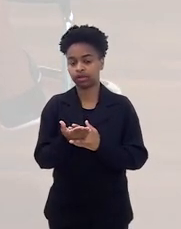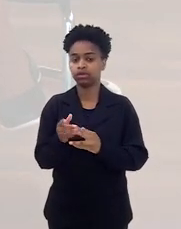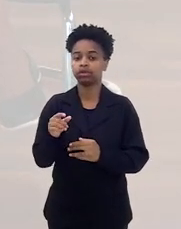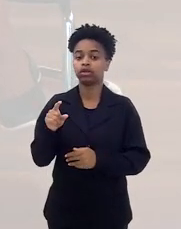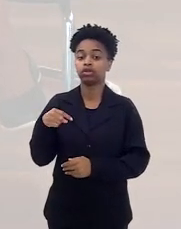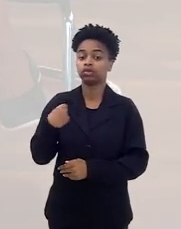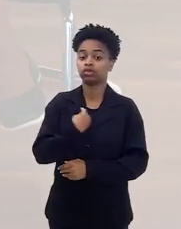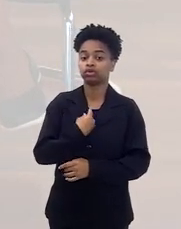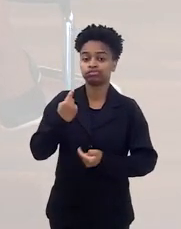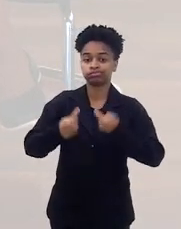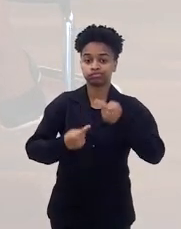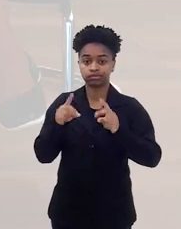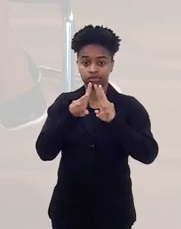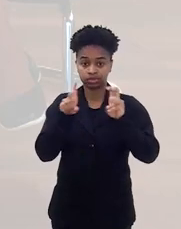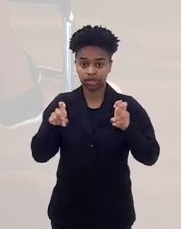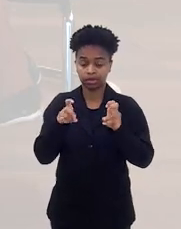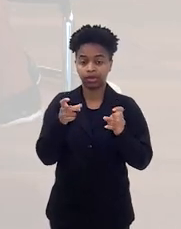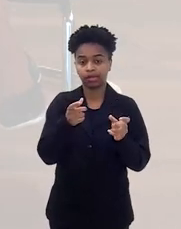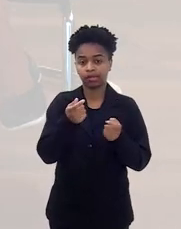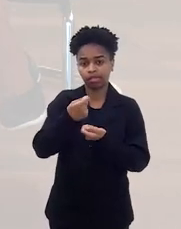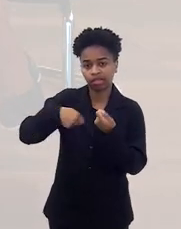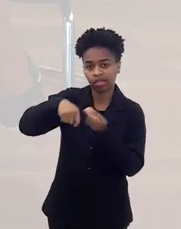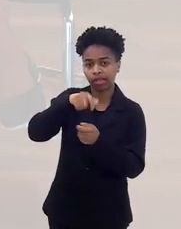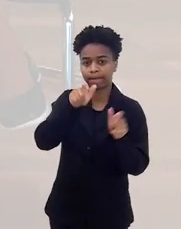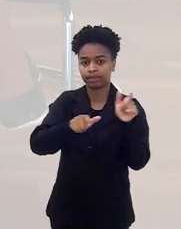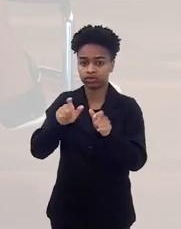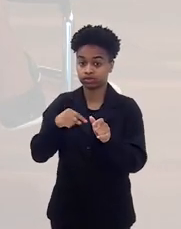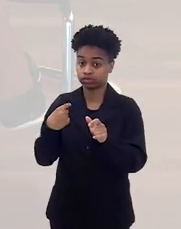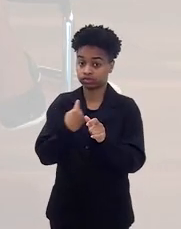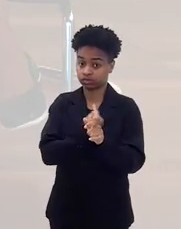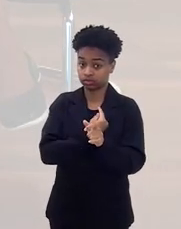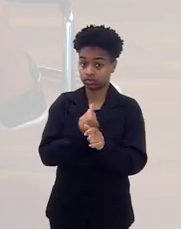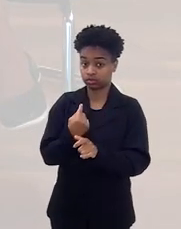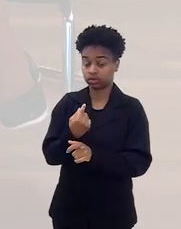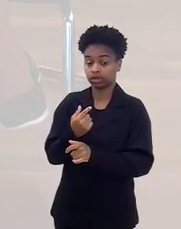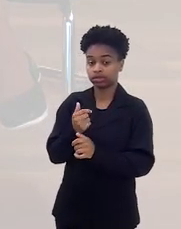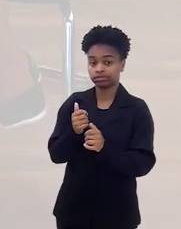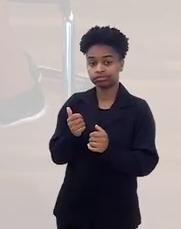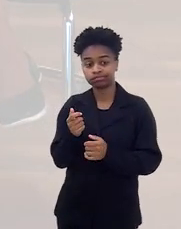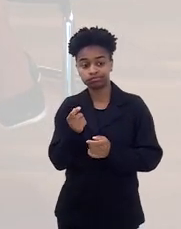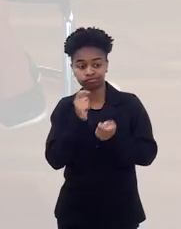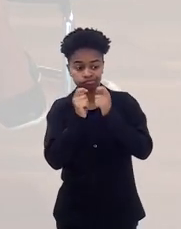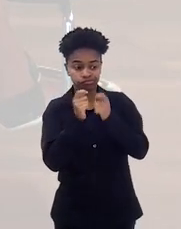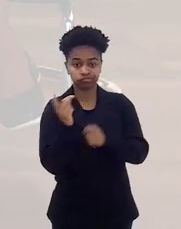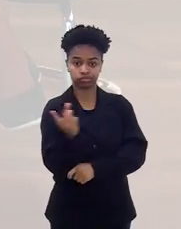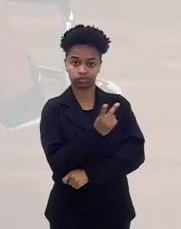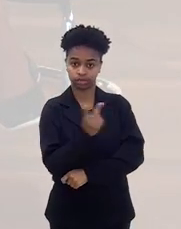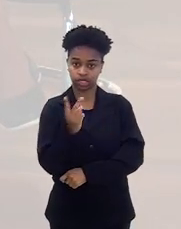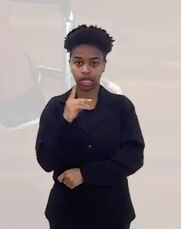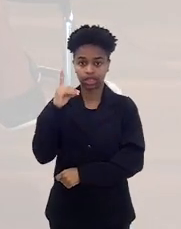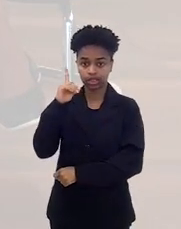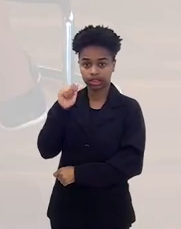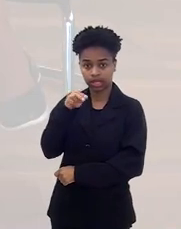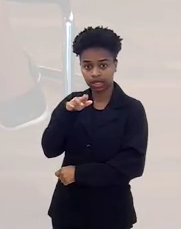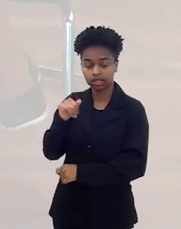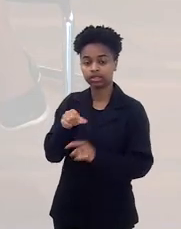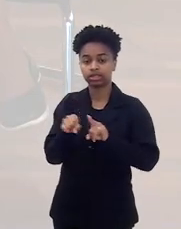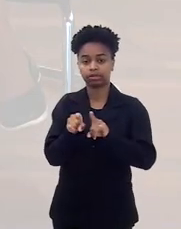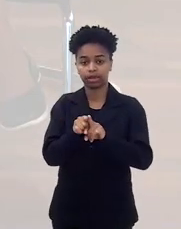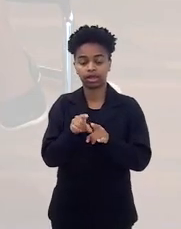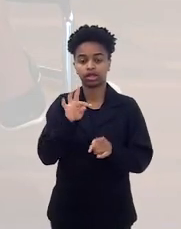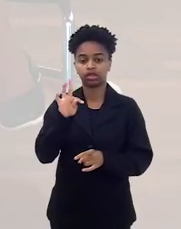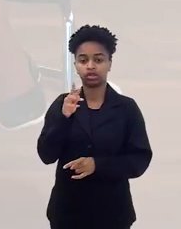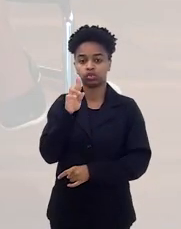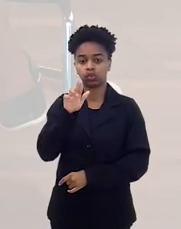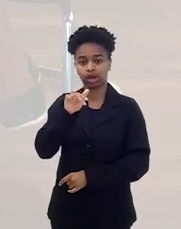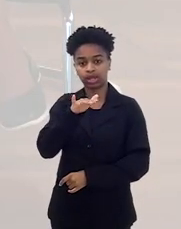intervalo, trazendo aqui o tema do tráfico de pessoas. Nos acompanham nesse debate a deputada Dani Balbi e também a doutora